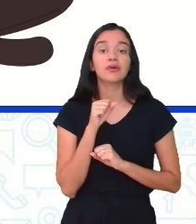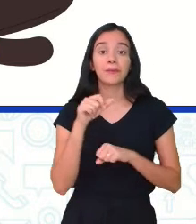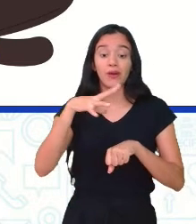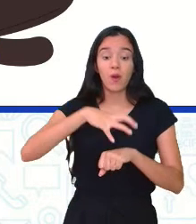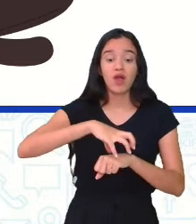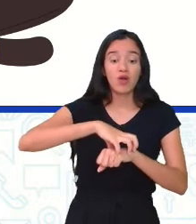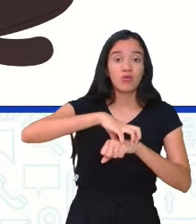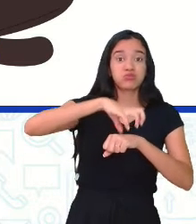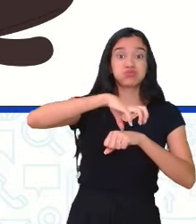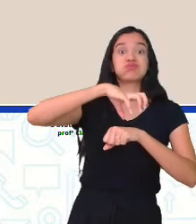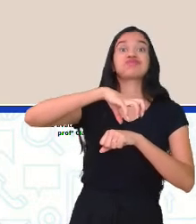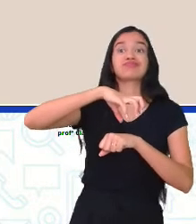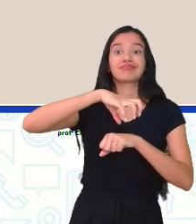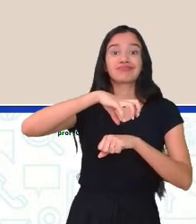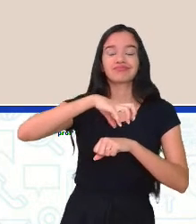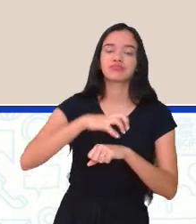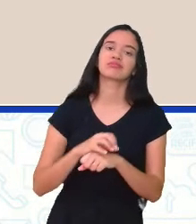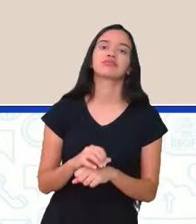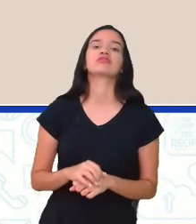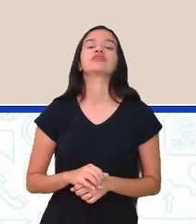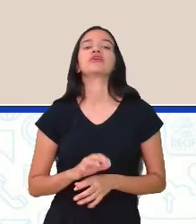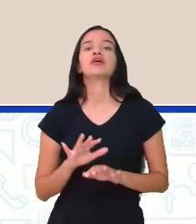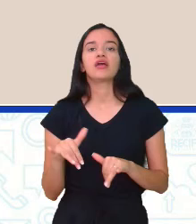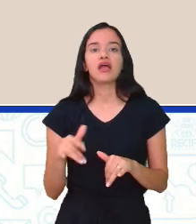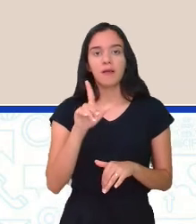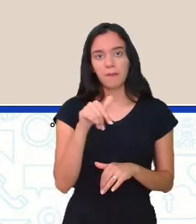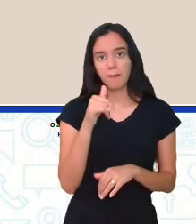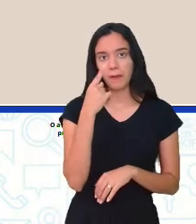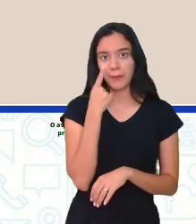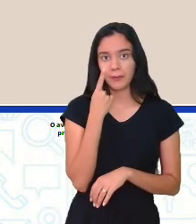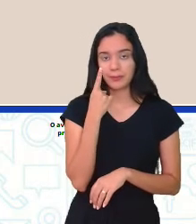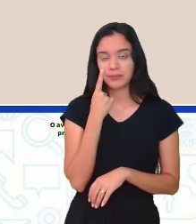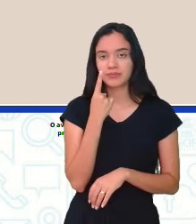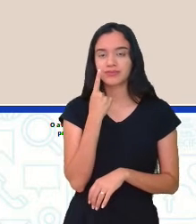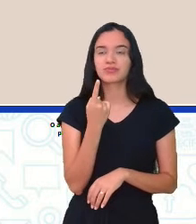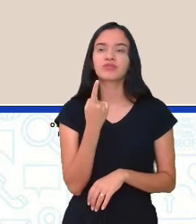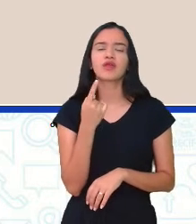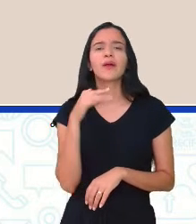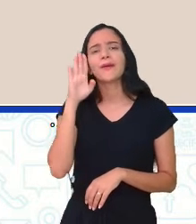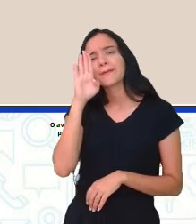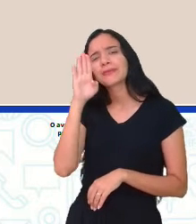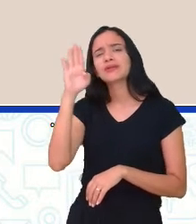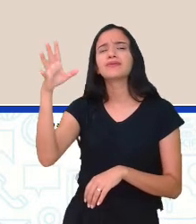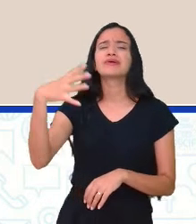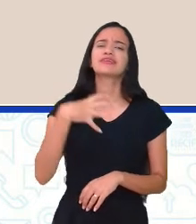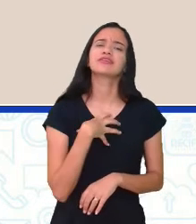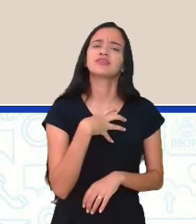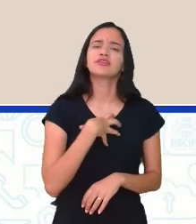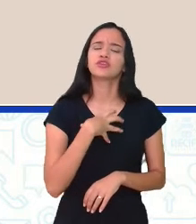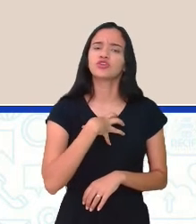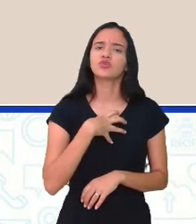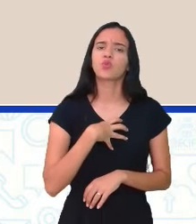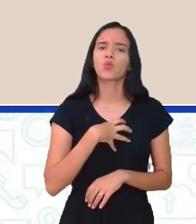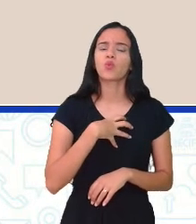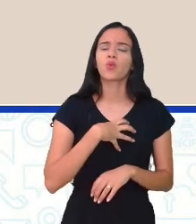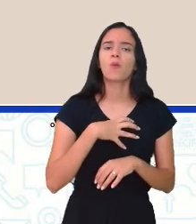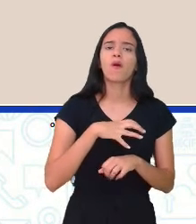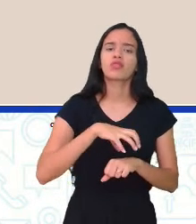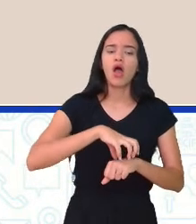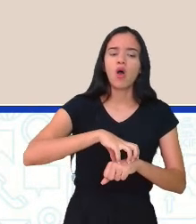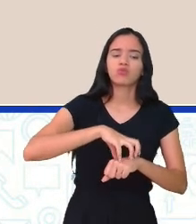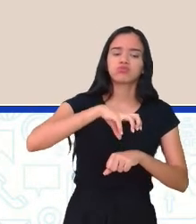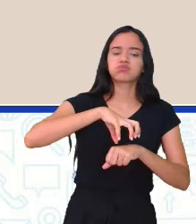infecção sexualmente transmissível. E quais os principais sintomas, normalmente, dessas infecções